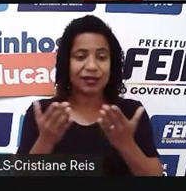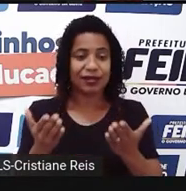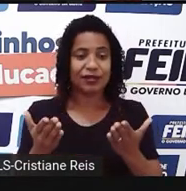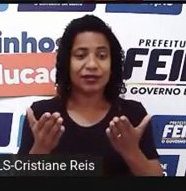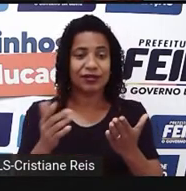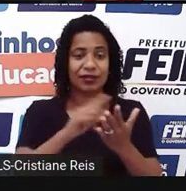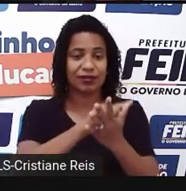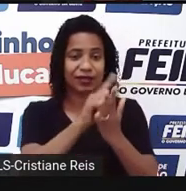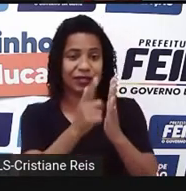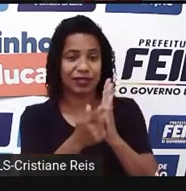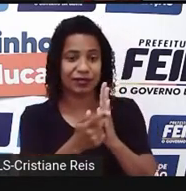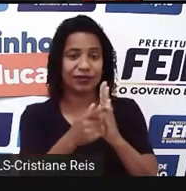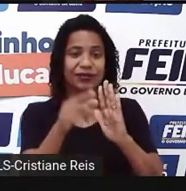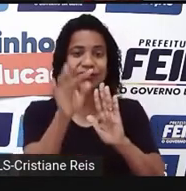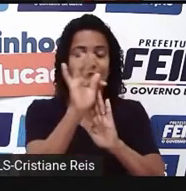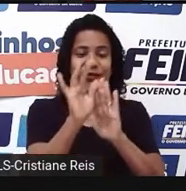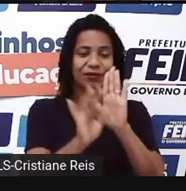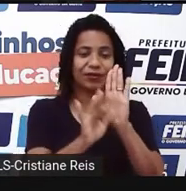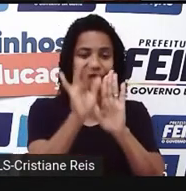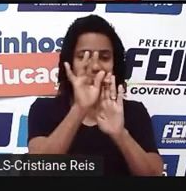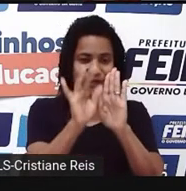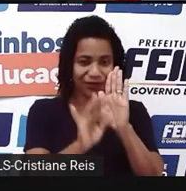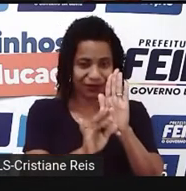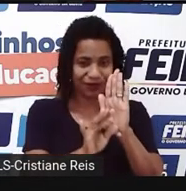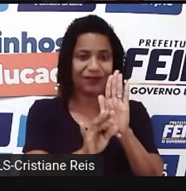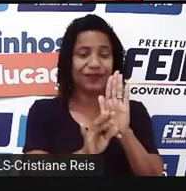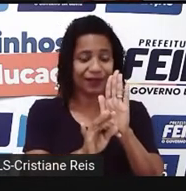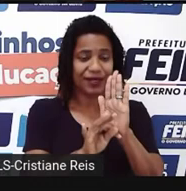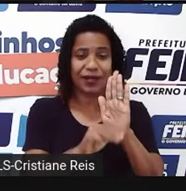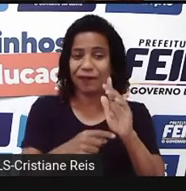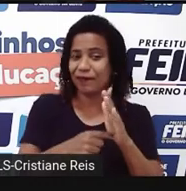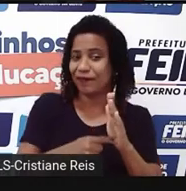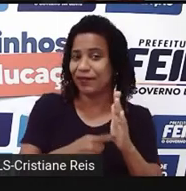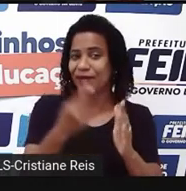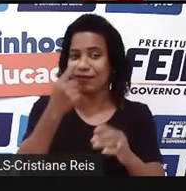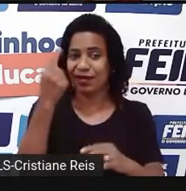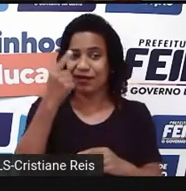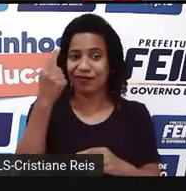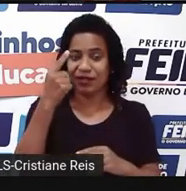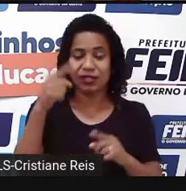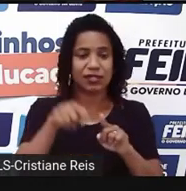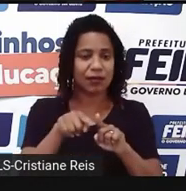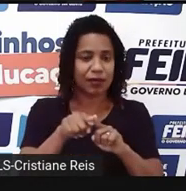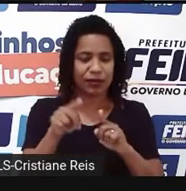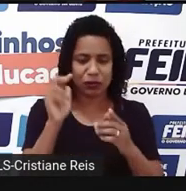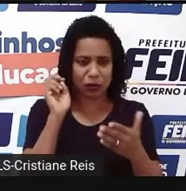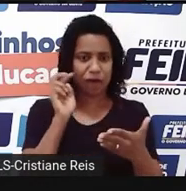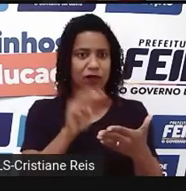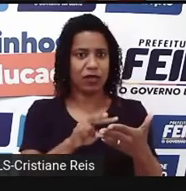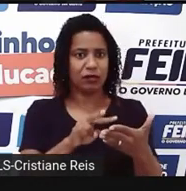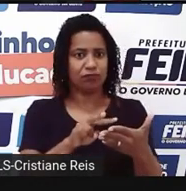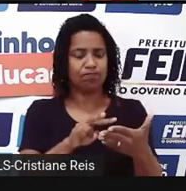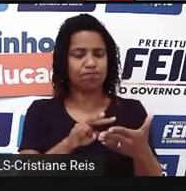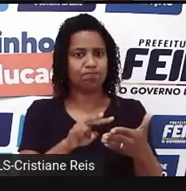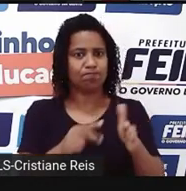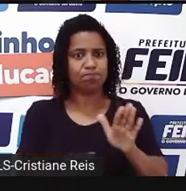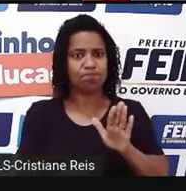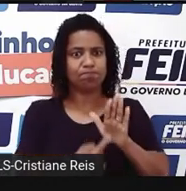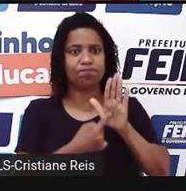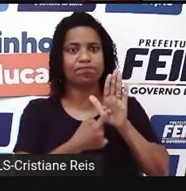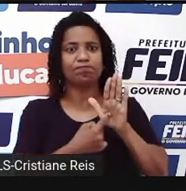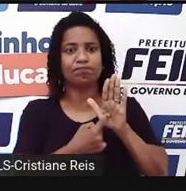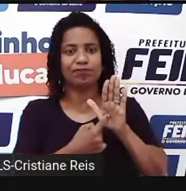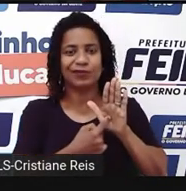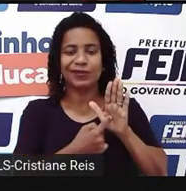gênero textual é o ineditismo, o impacto e a criatividade. Então, os